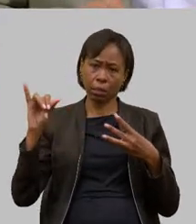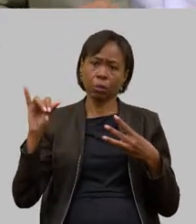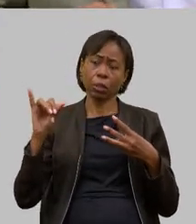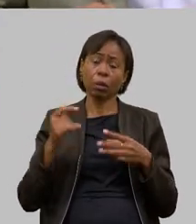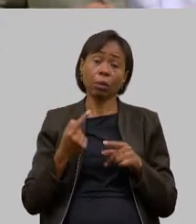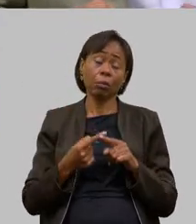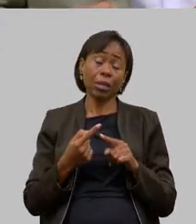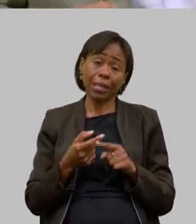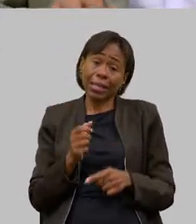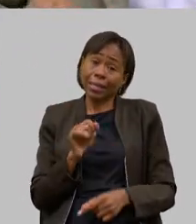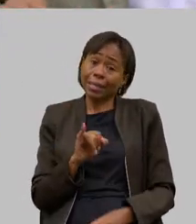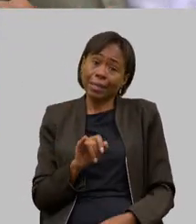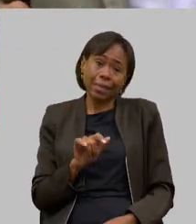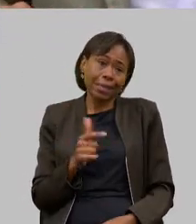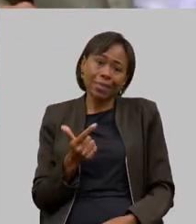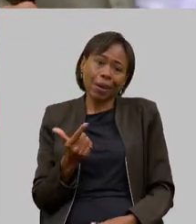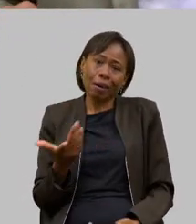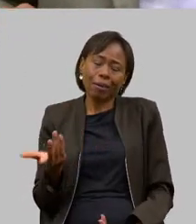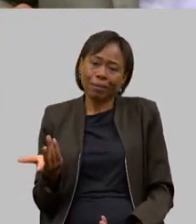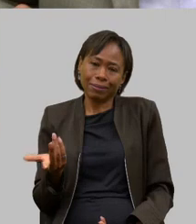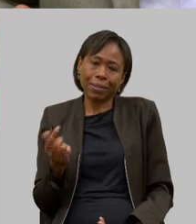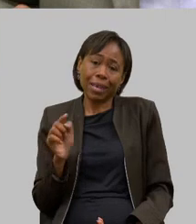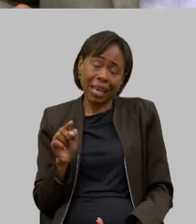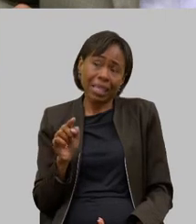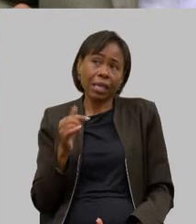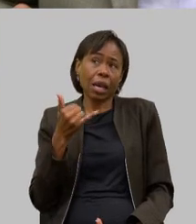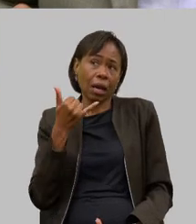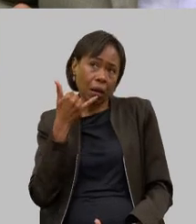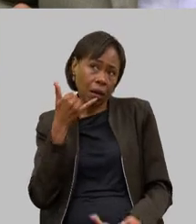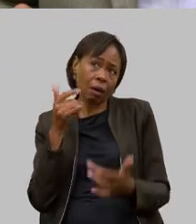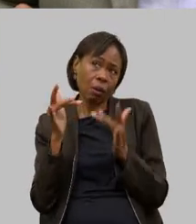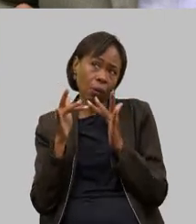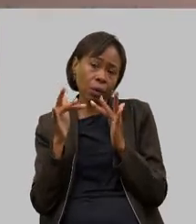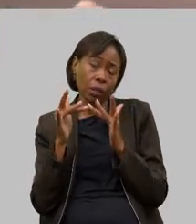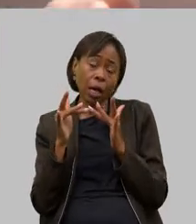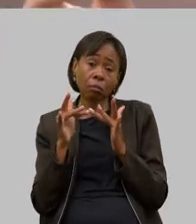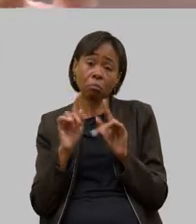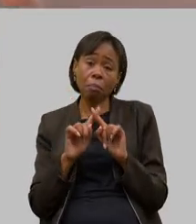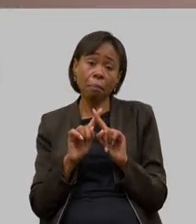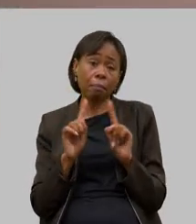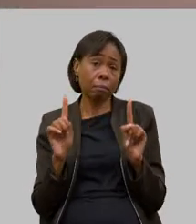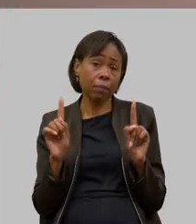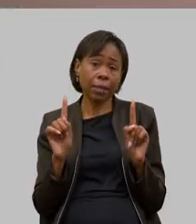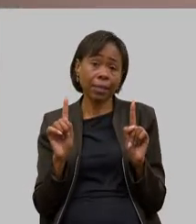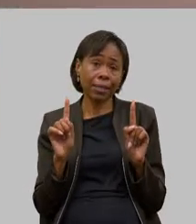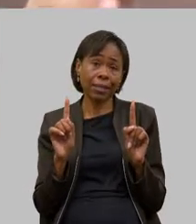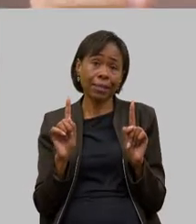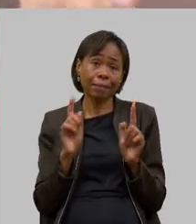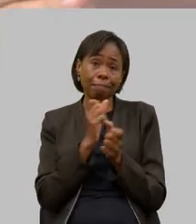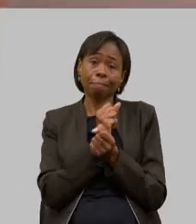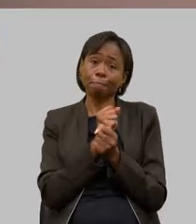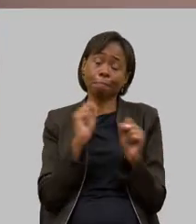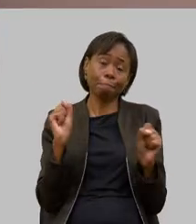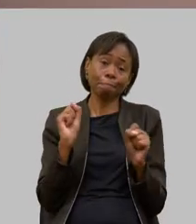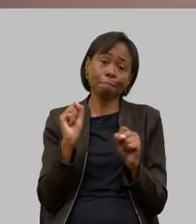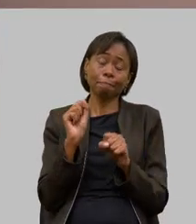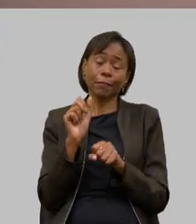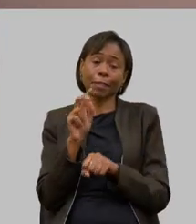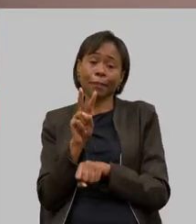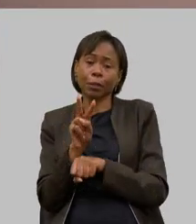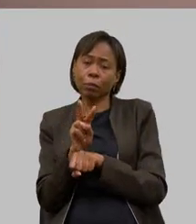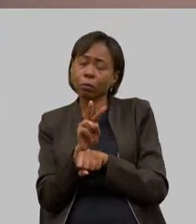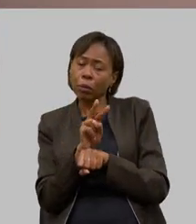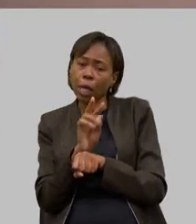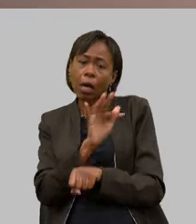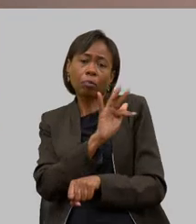teremos esse canal mas nós ficaremos ali sem uma condição de fiscalizar de ver a efetividade